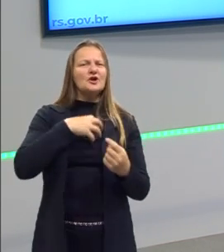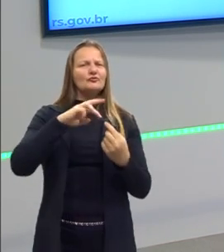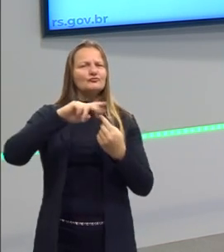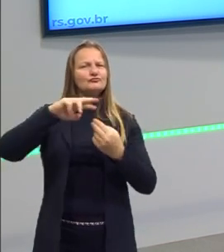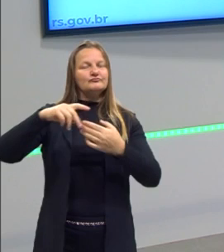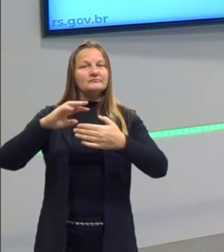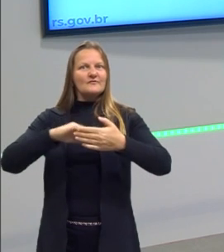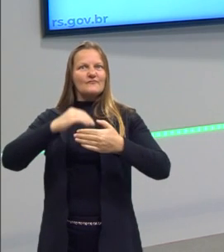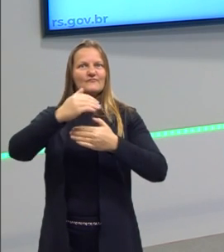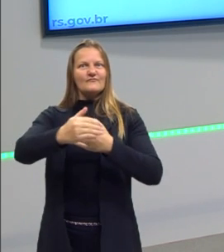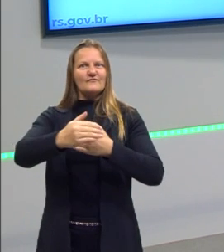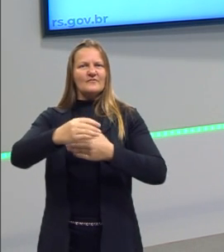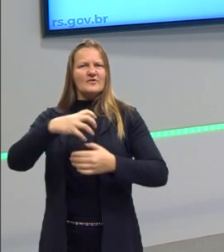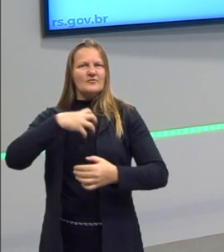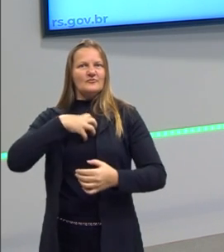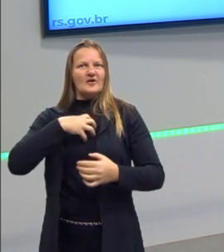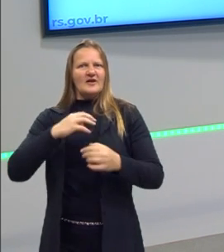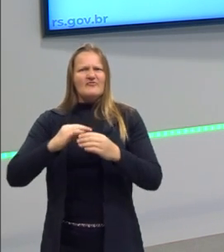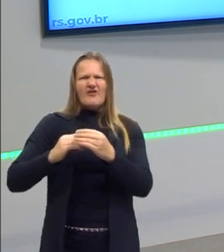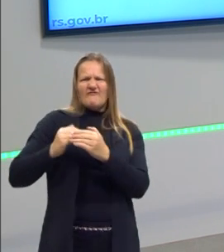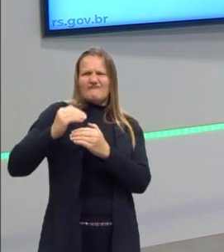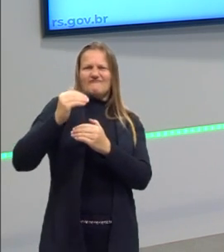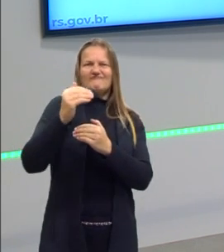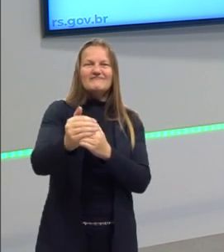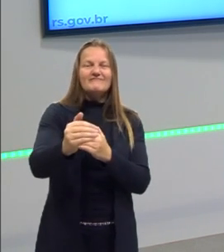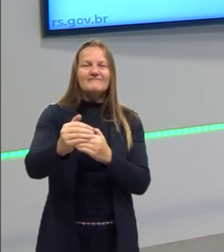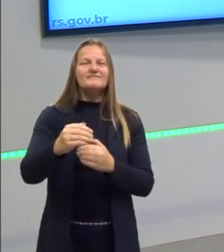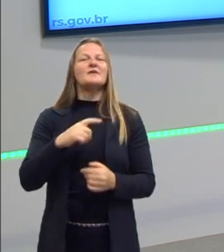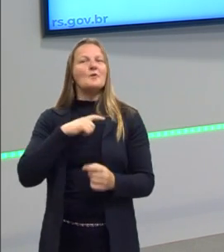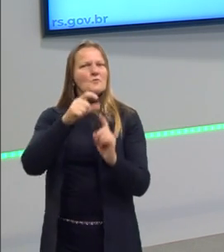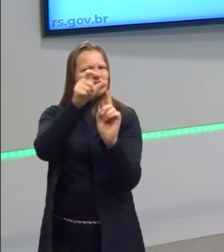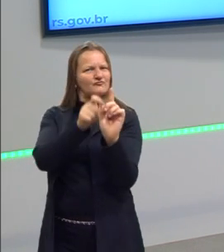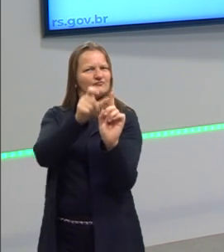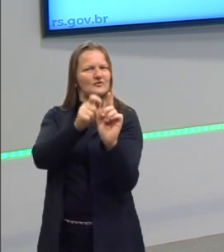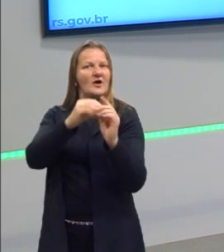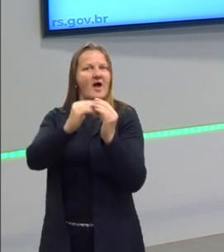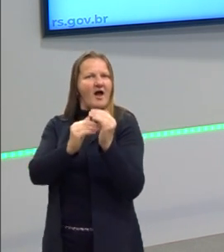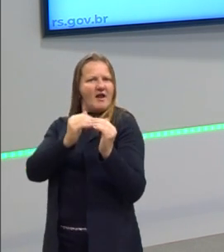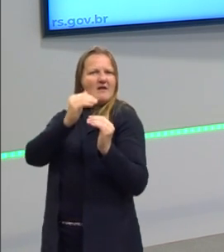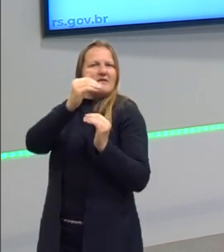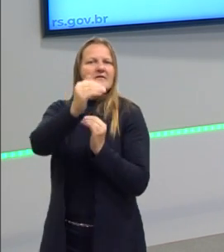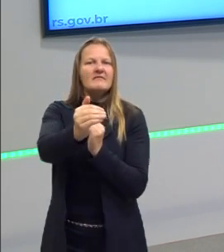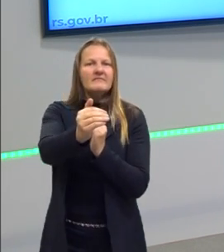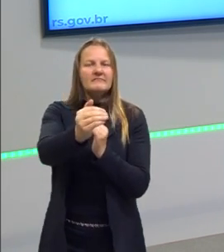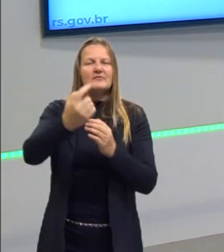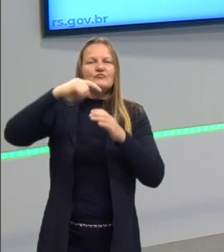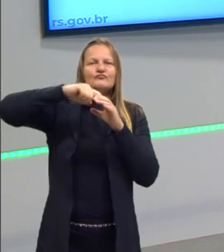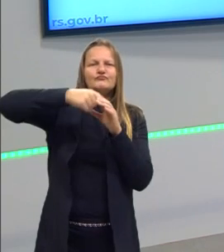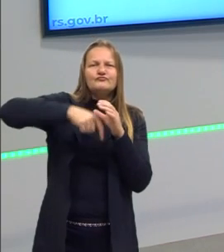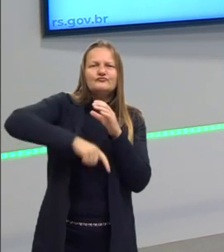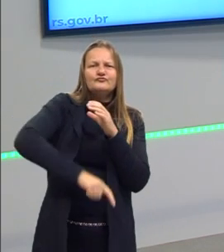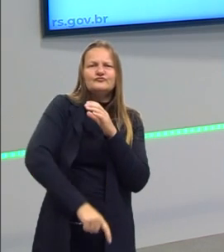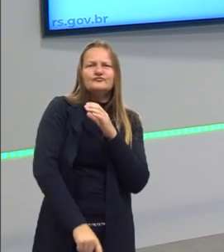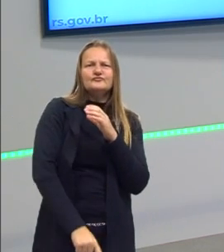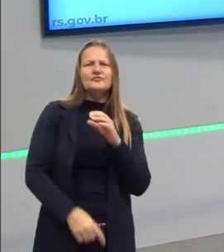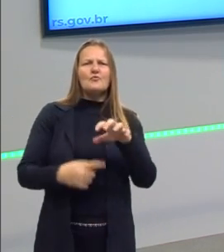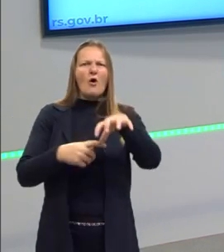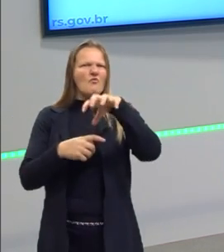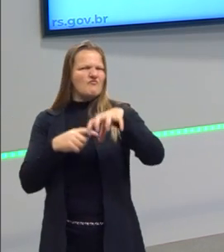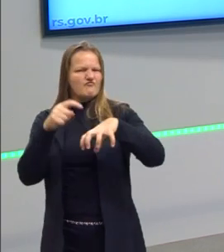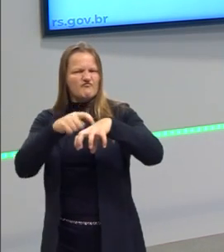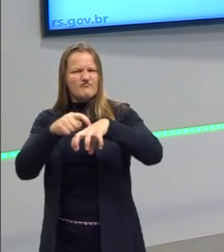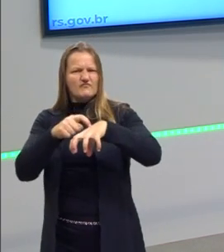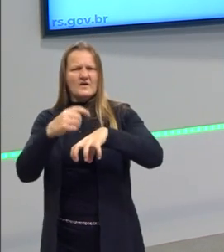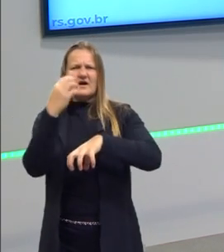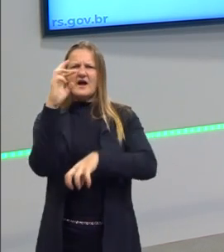além do físico. Mas a metafísica é esse questionamento, é ir a fundo, é ser radical nas questões,